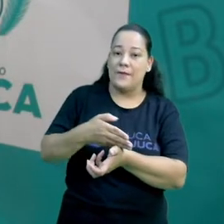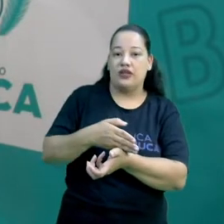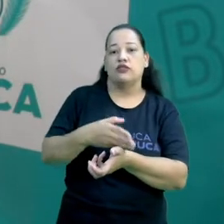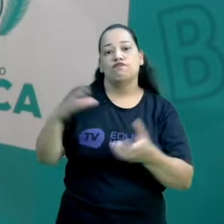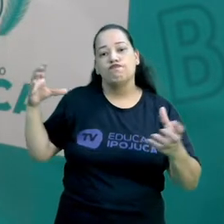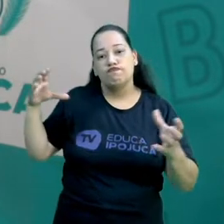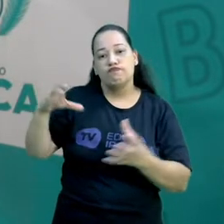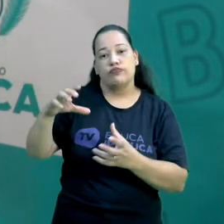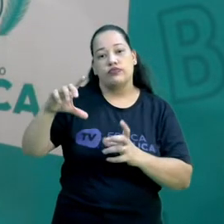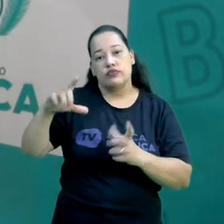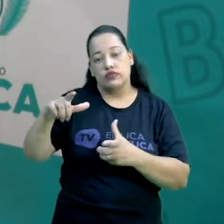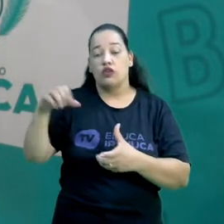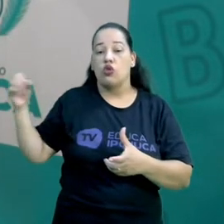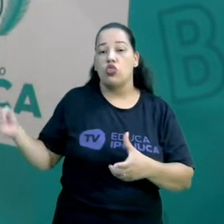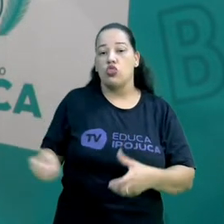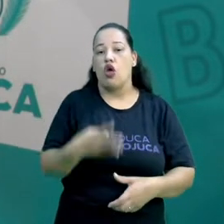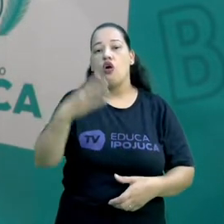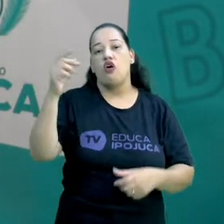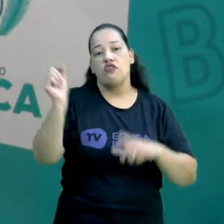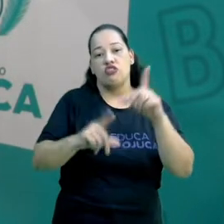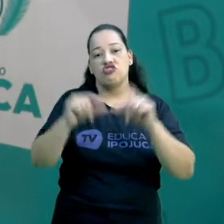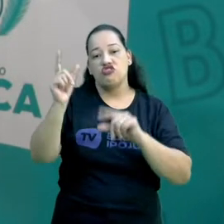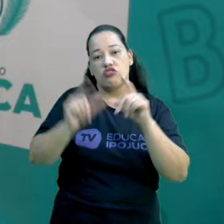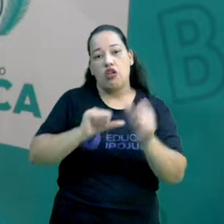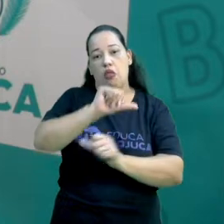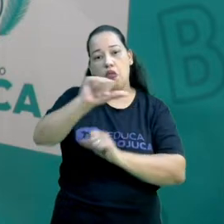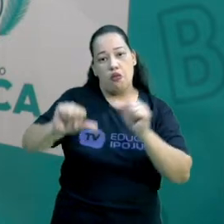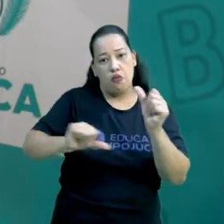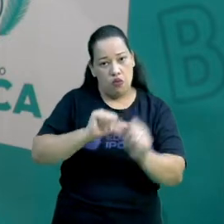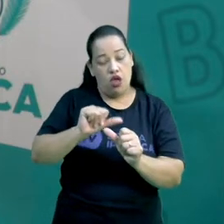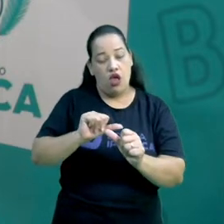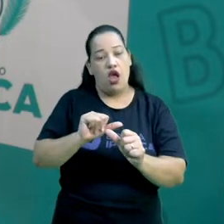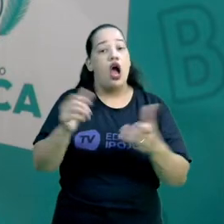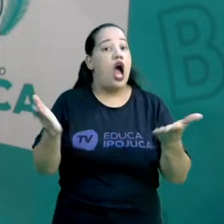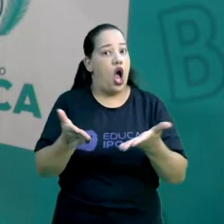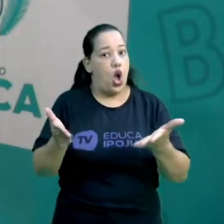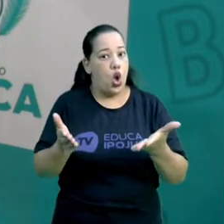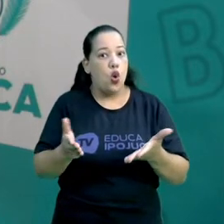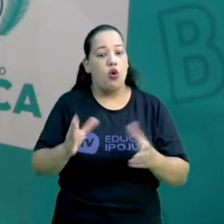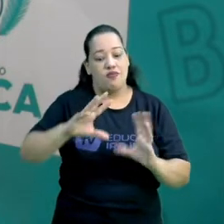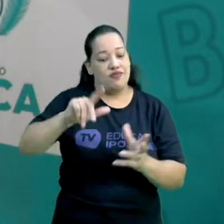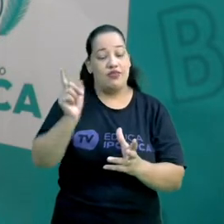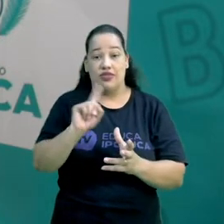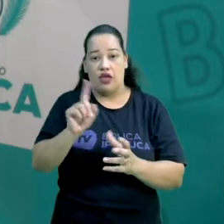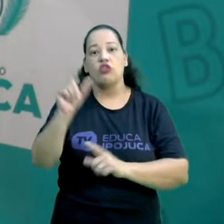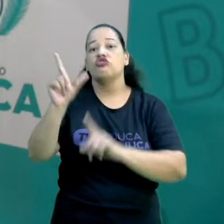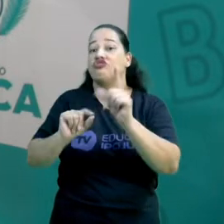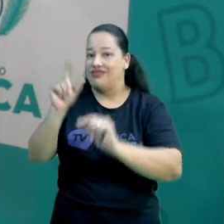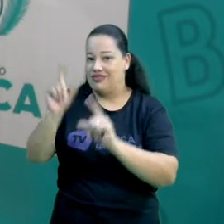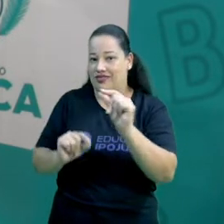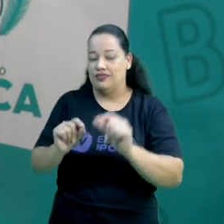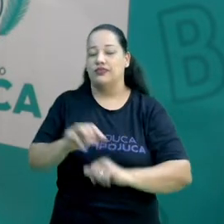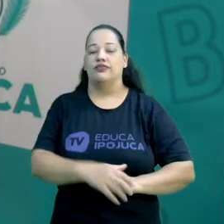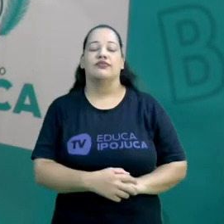certo? Ou seja, uma nova estrela que vai formar. Falei planeta, desculpa. Uma nova estrela, tá bom?